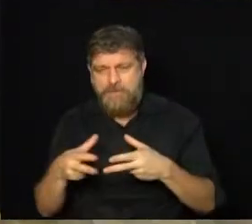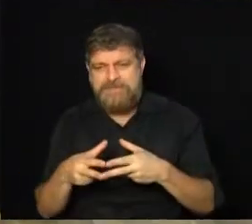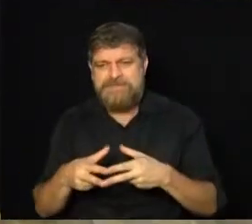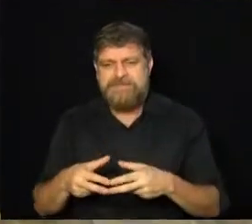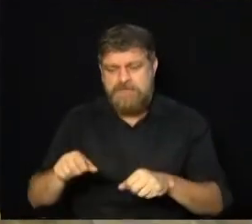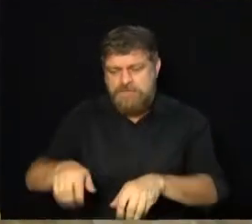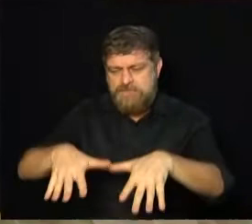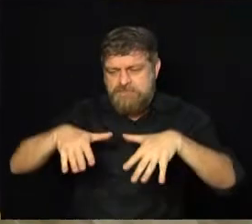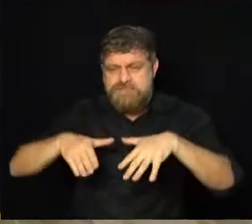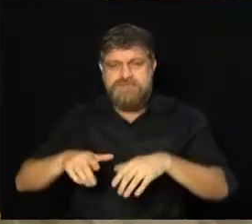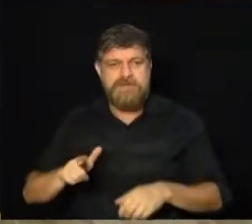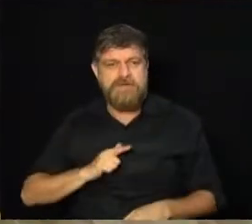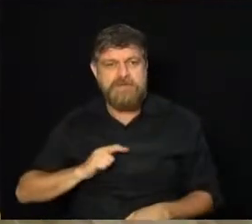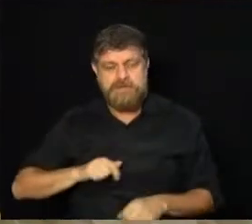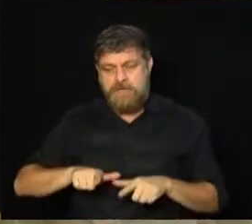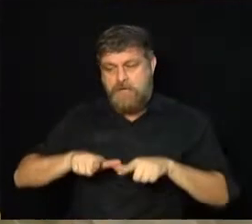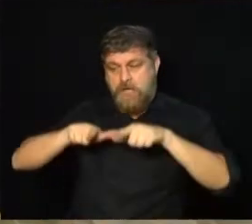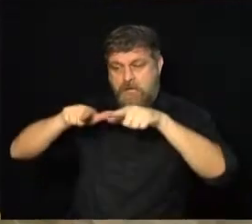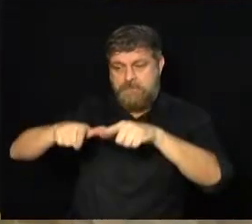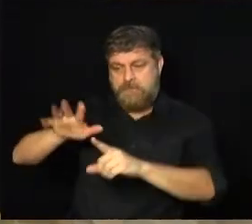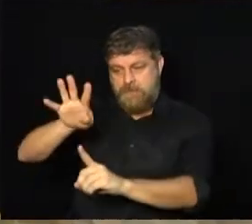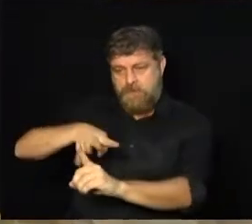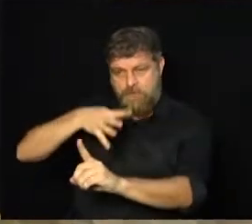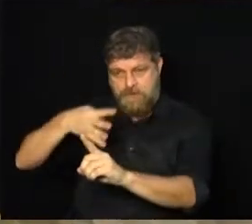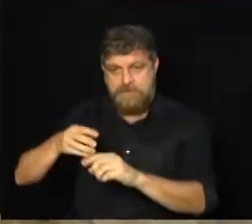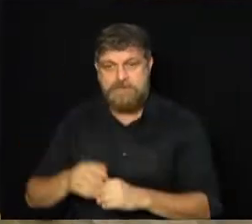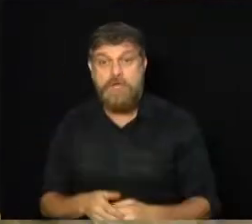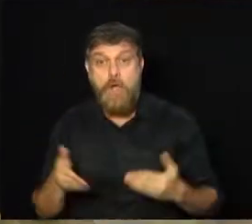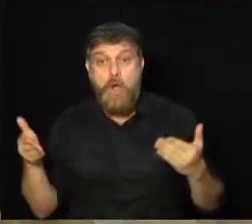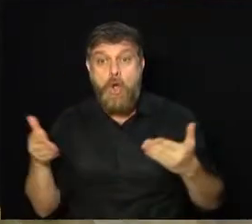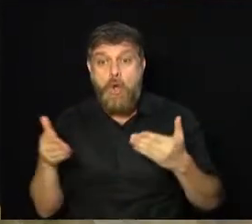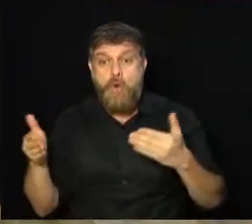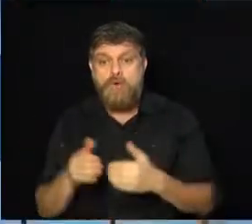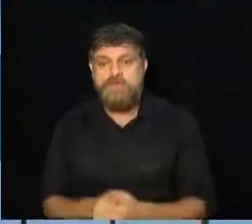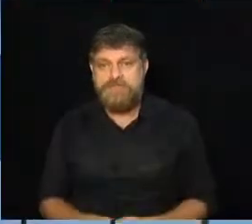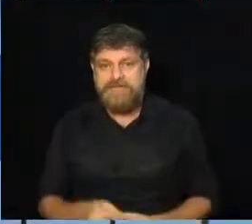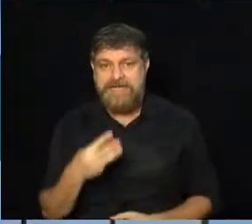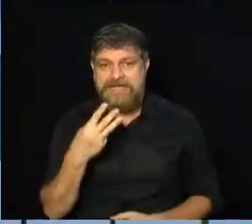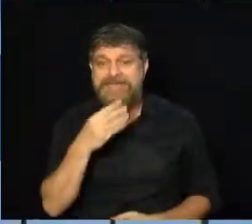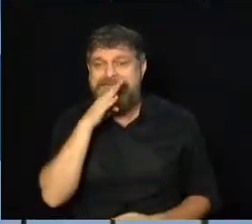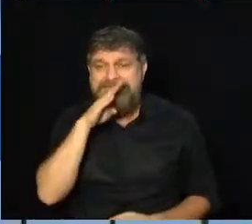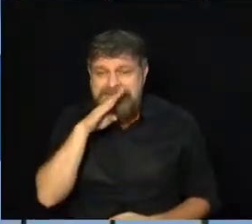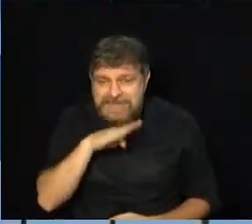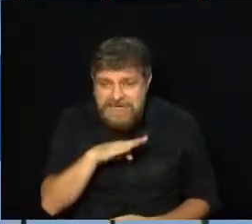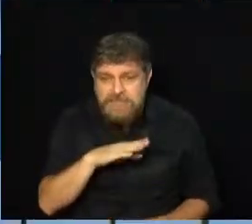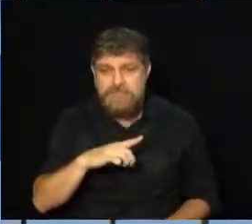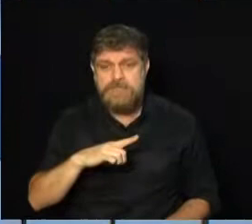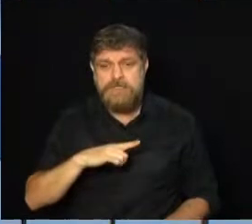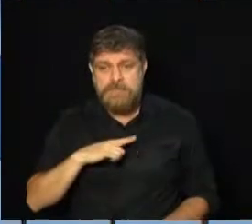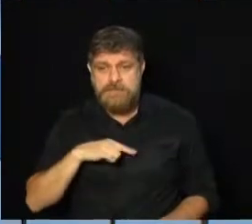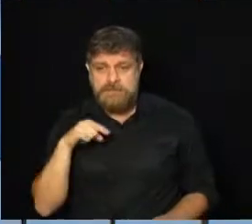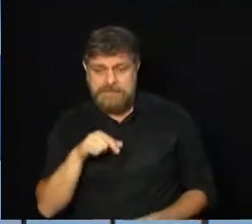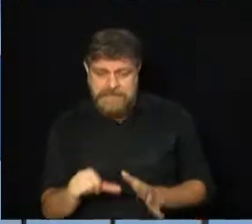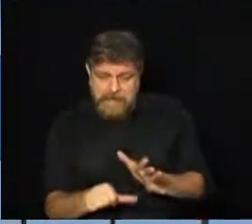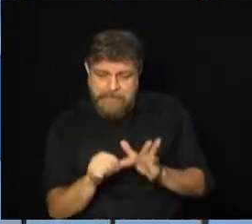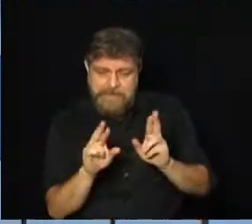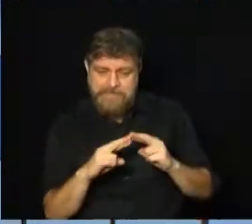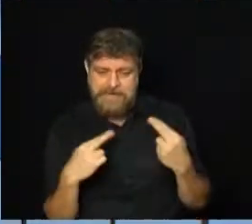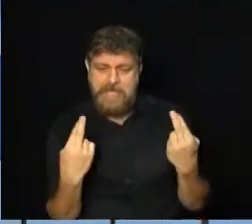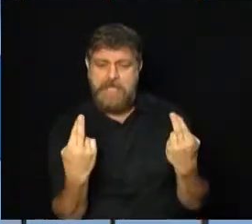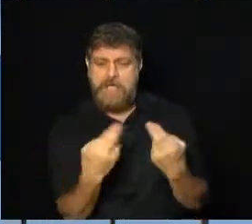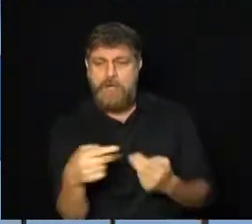reunião solene com entrega de honrarias. Hoje, logo às 3 horas da tarde, a gente tem a primeira